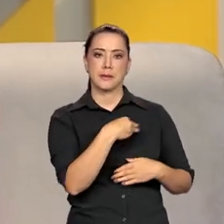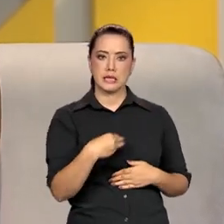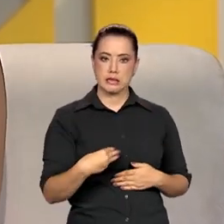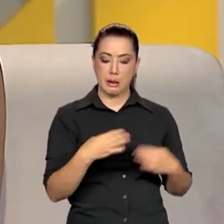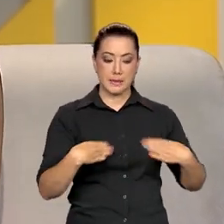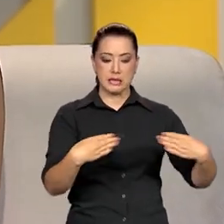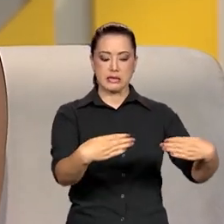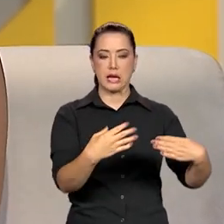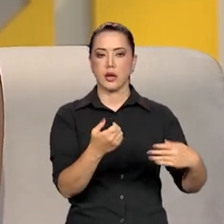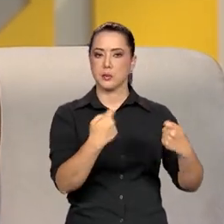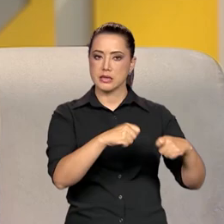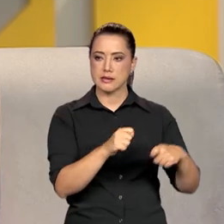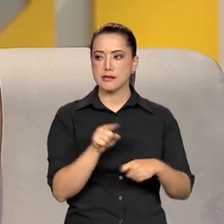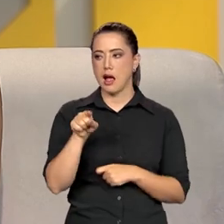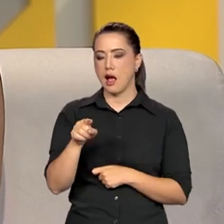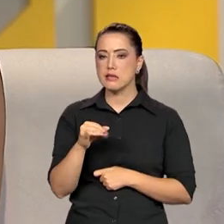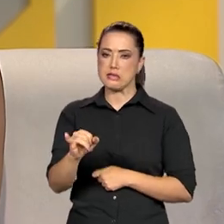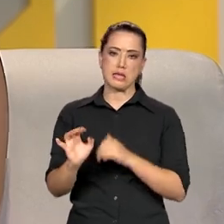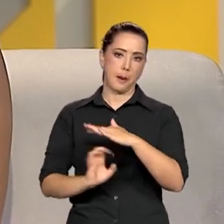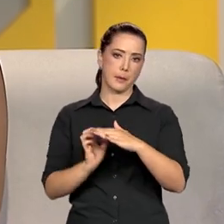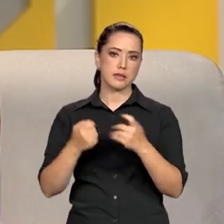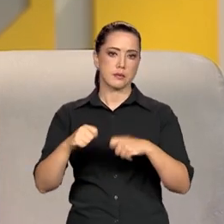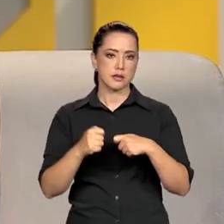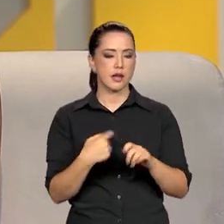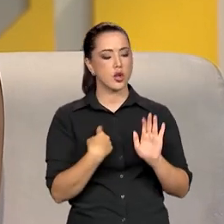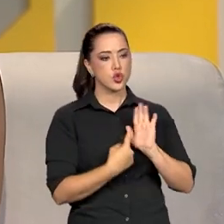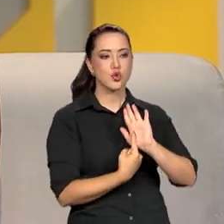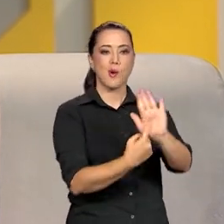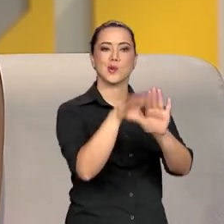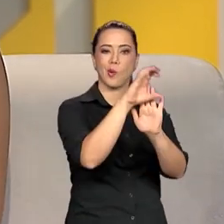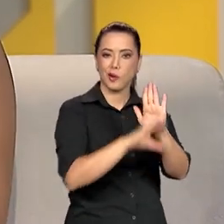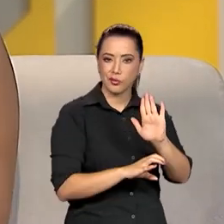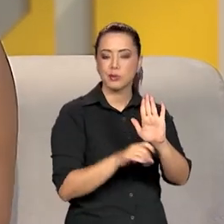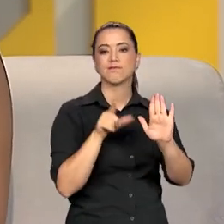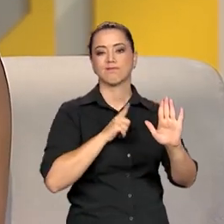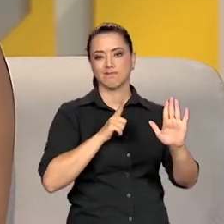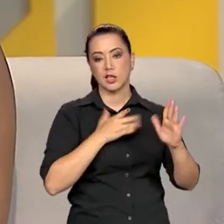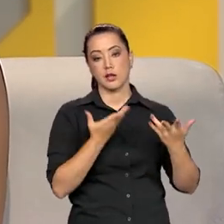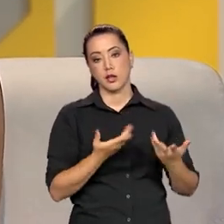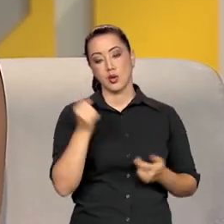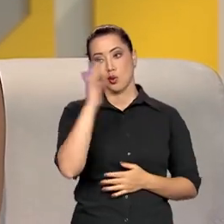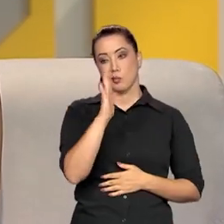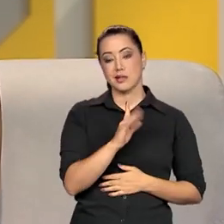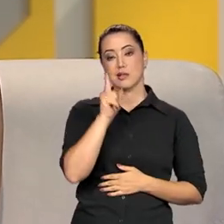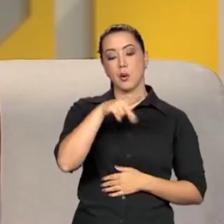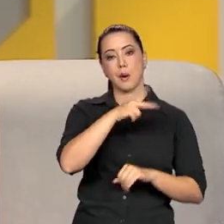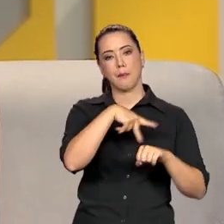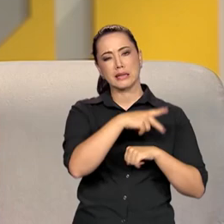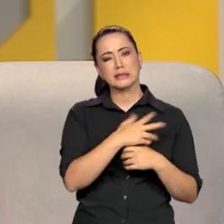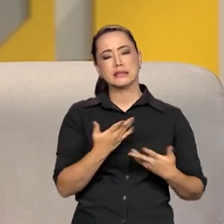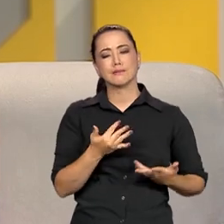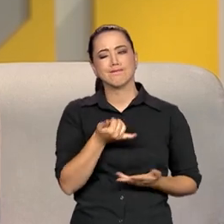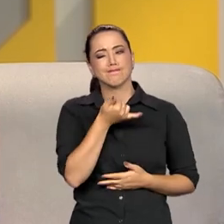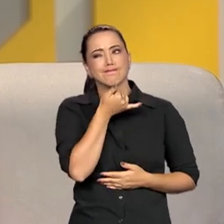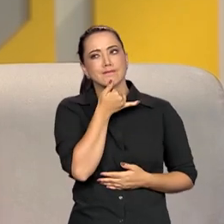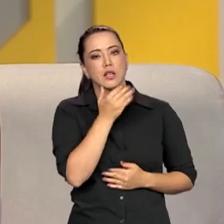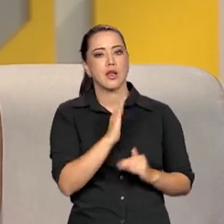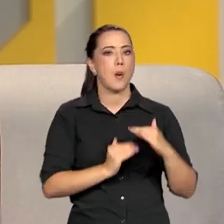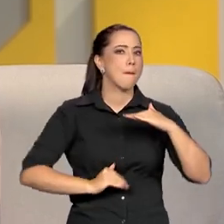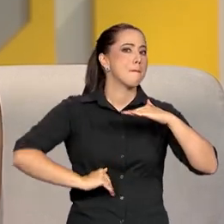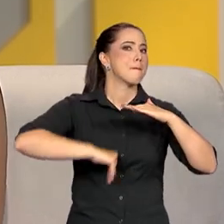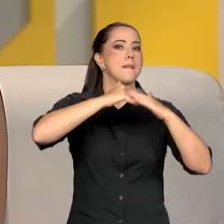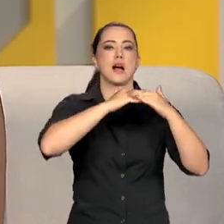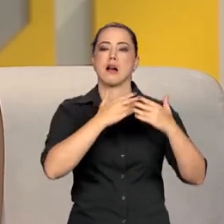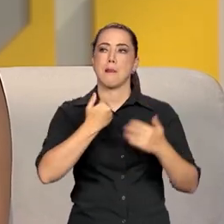perguntar, a gente já tem ele também. Então, esse combate, esse enfrentamento, o Brasil ainda é o país que, infelizmente, está no topo de